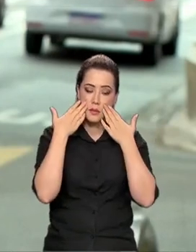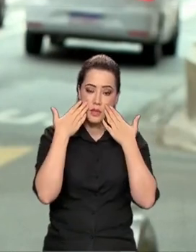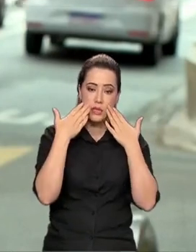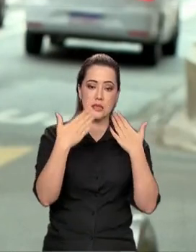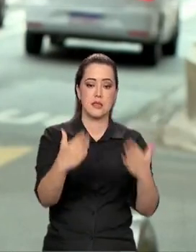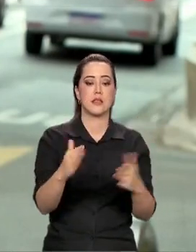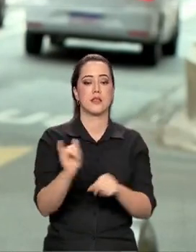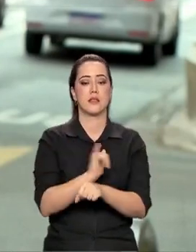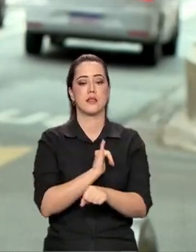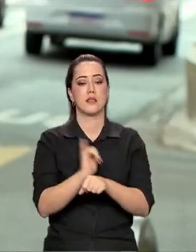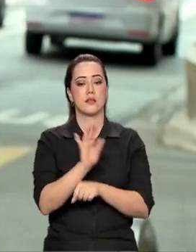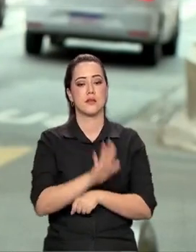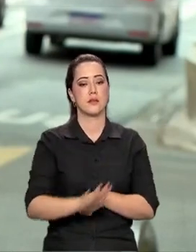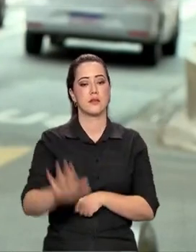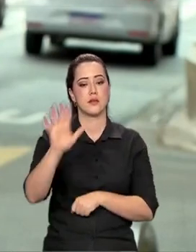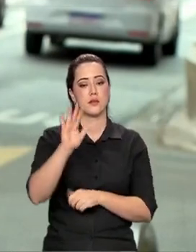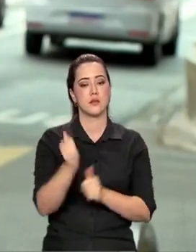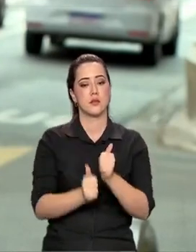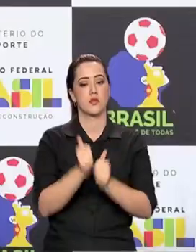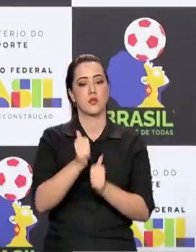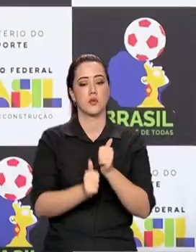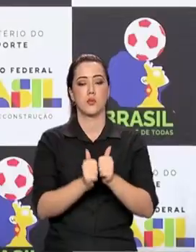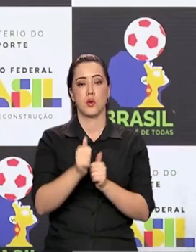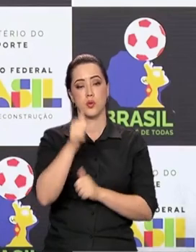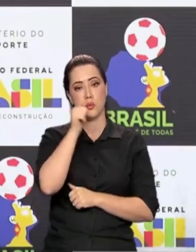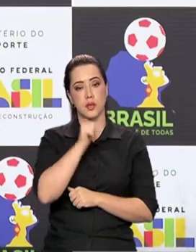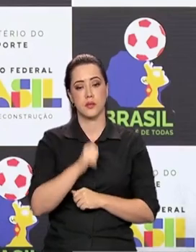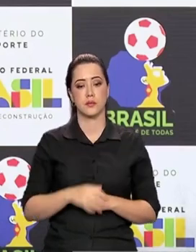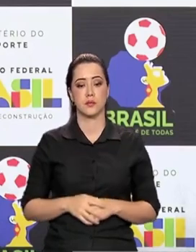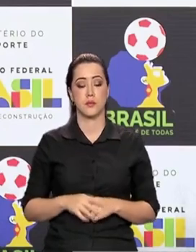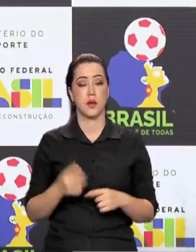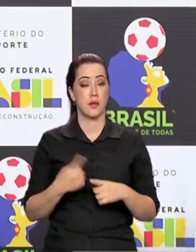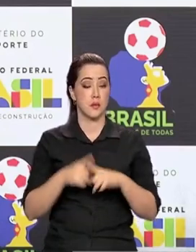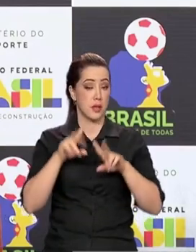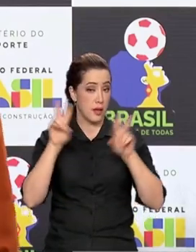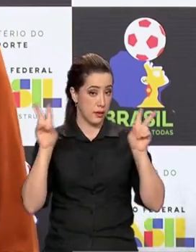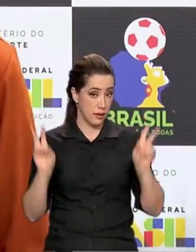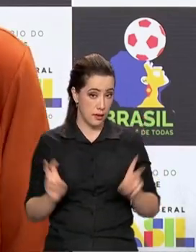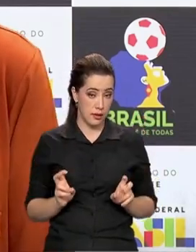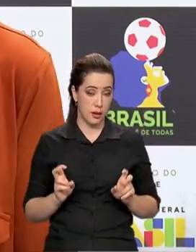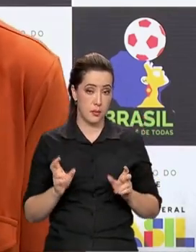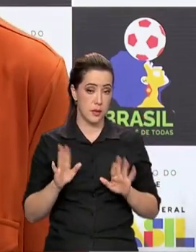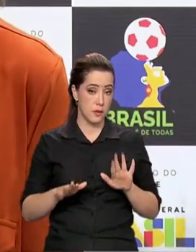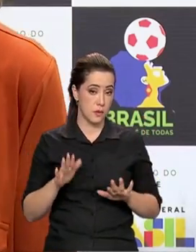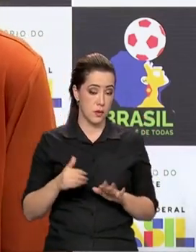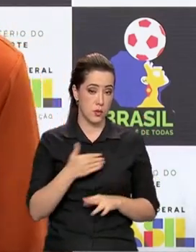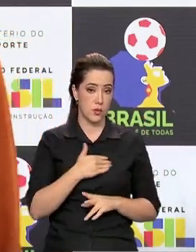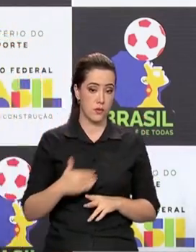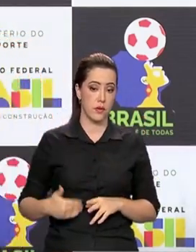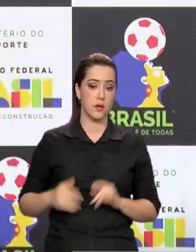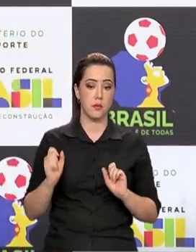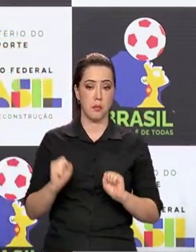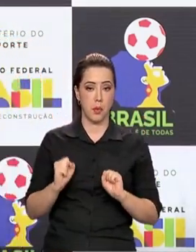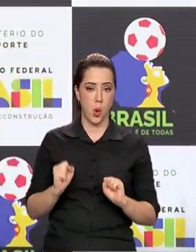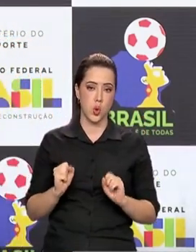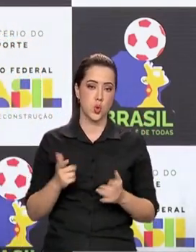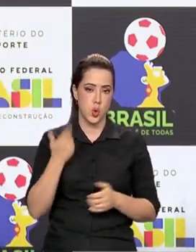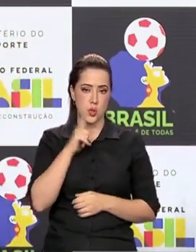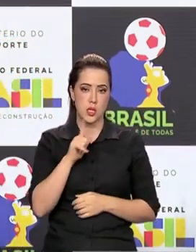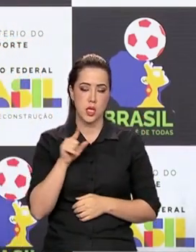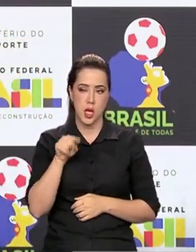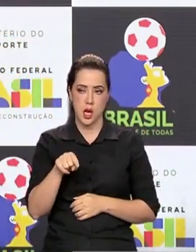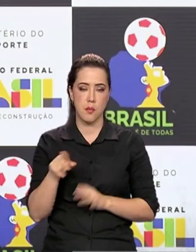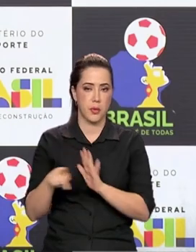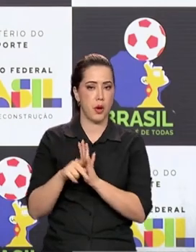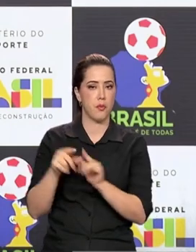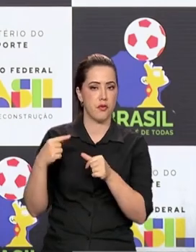estratégia nacional para o futebol feminino. São questões que algumas delas o governo pode fazer diretamente ou